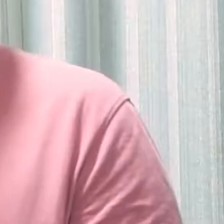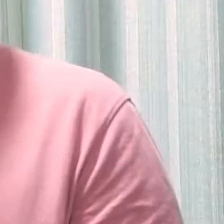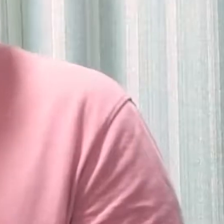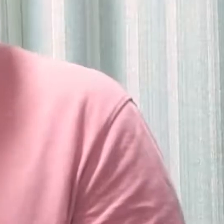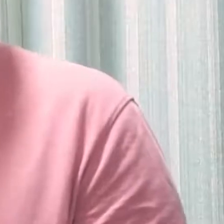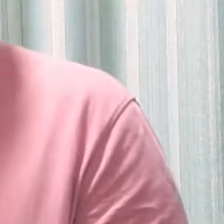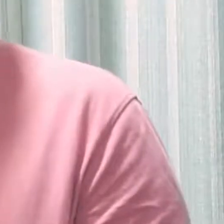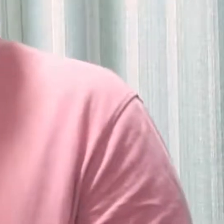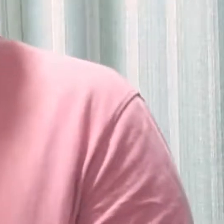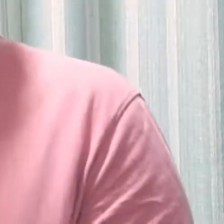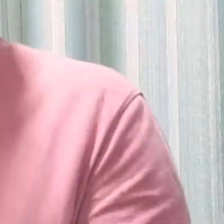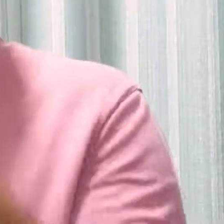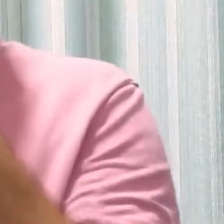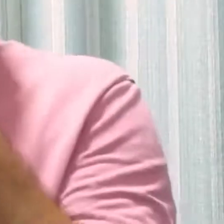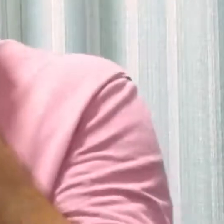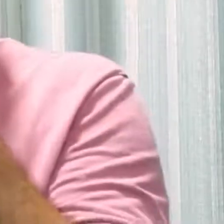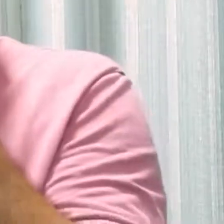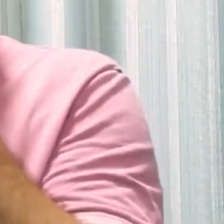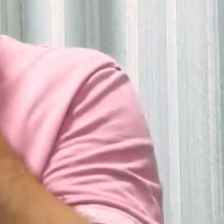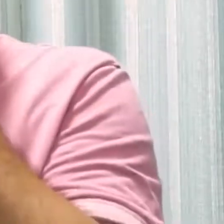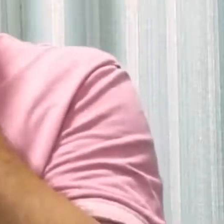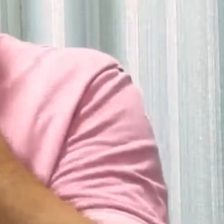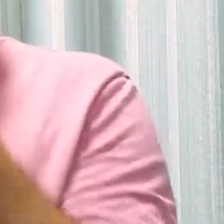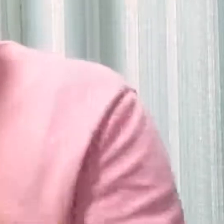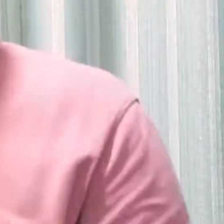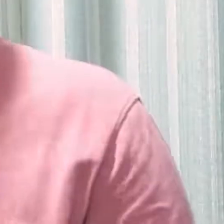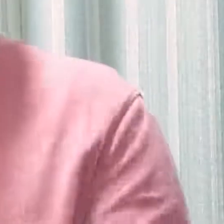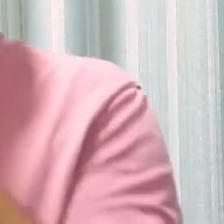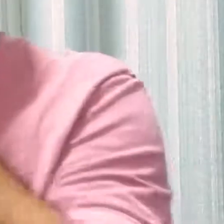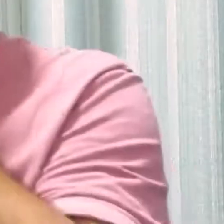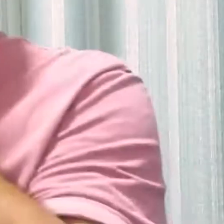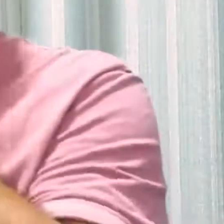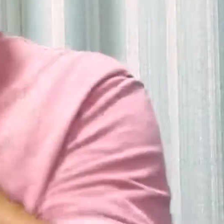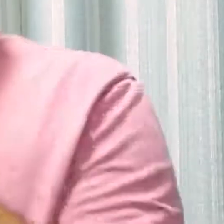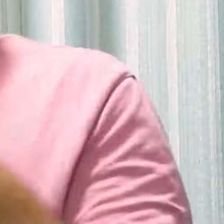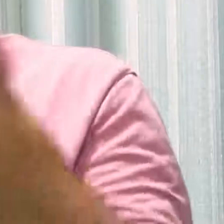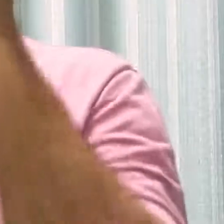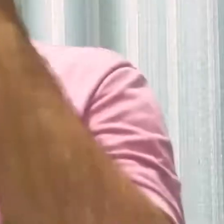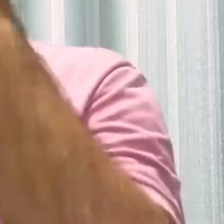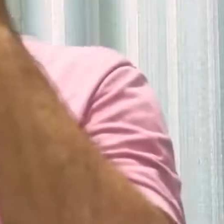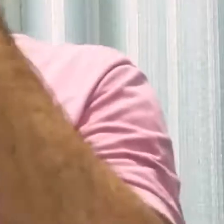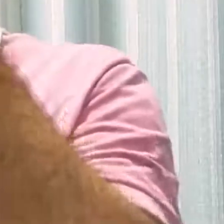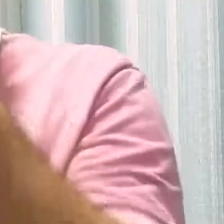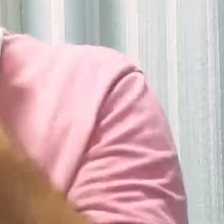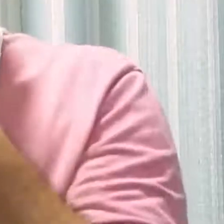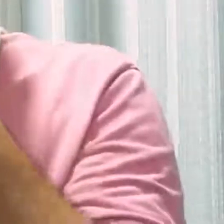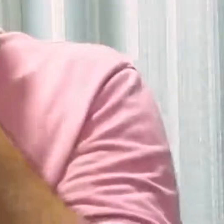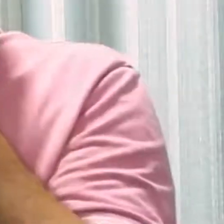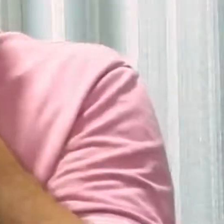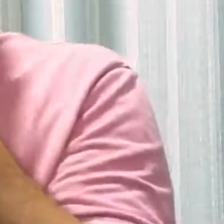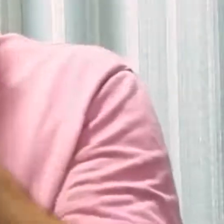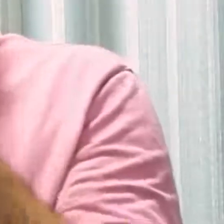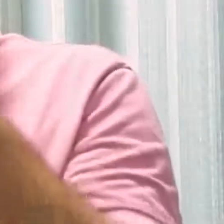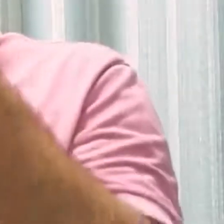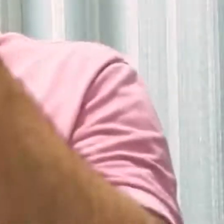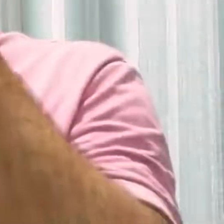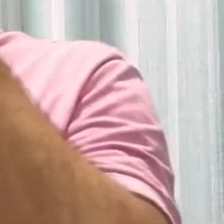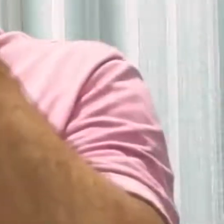sem fazer esporte. E eu engordei muito. Eu fiquei com